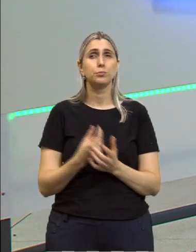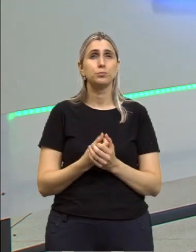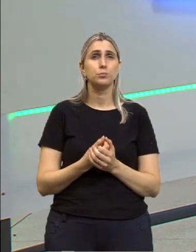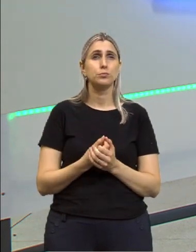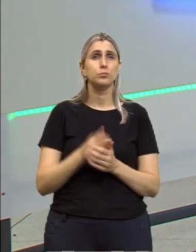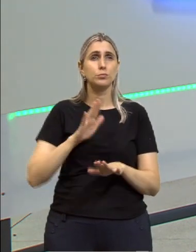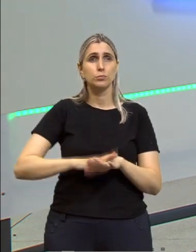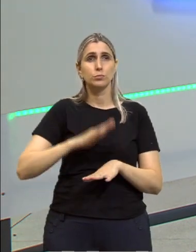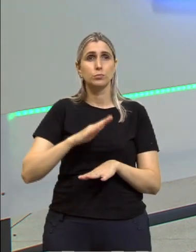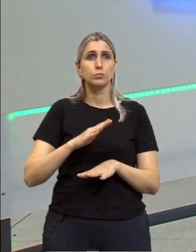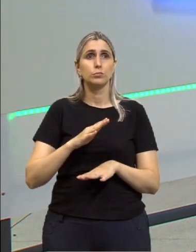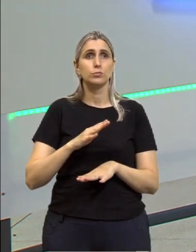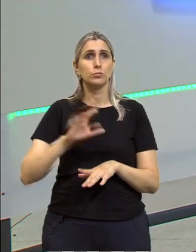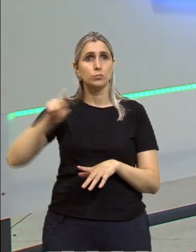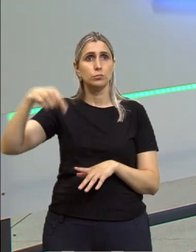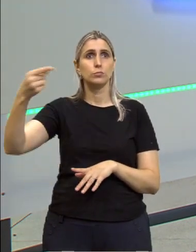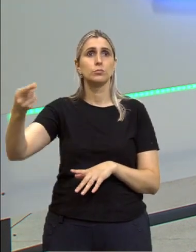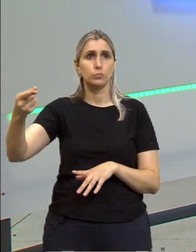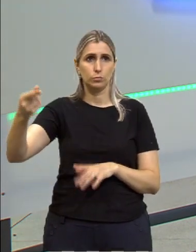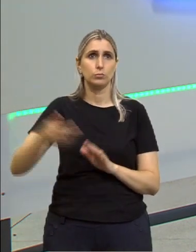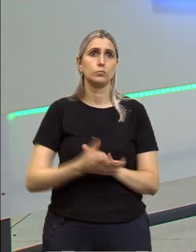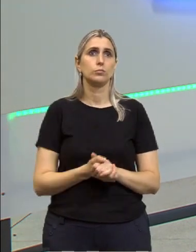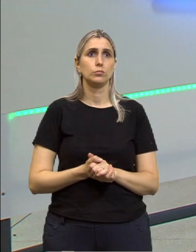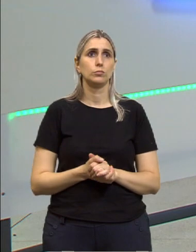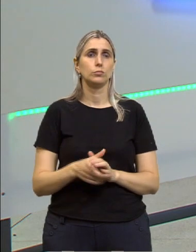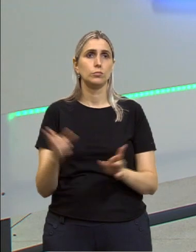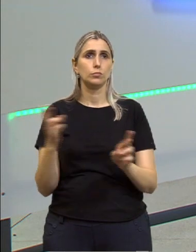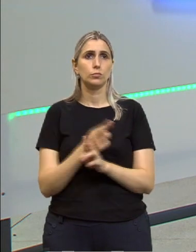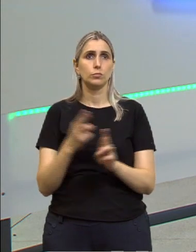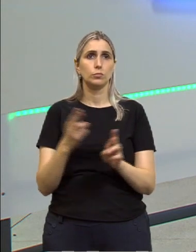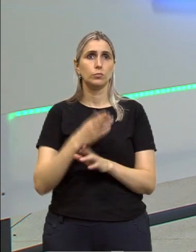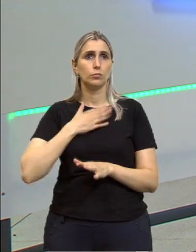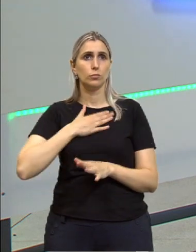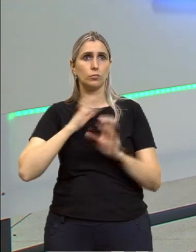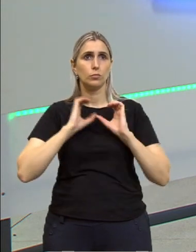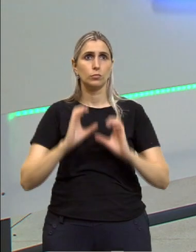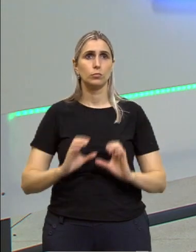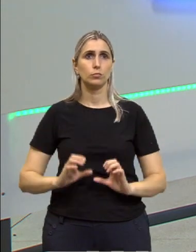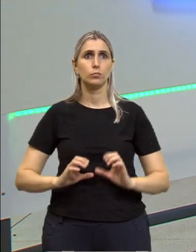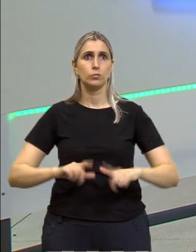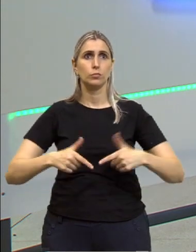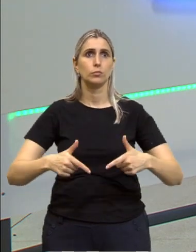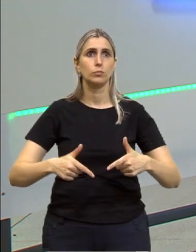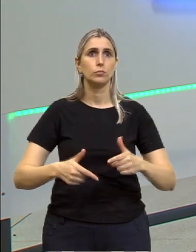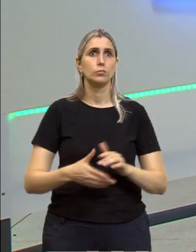algo a mais, algo além que tem a ver com o meu comportamento, com a minha ação.